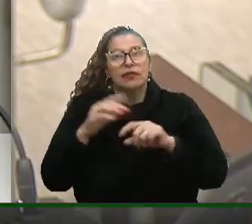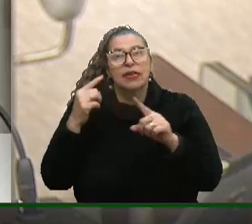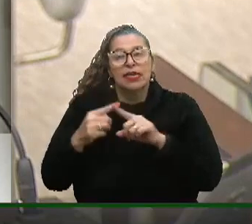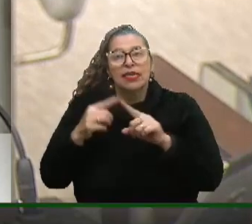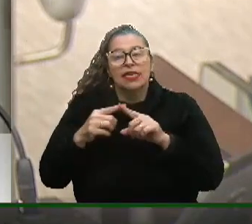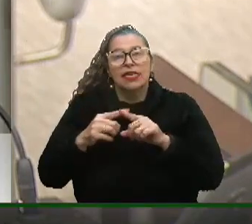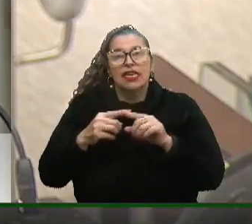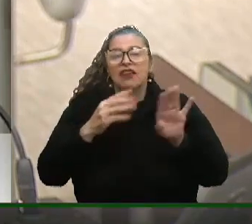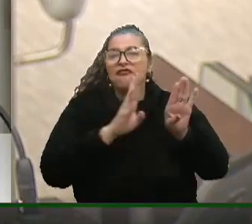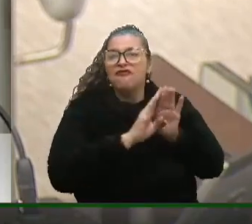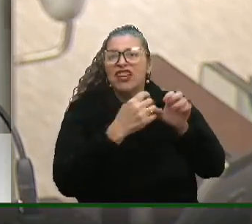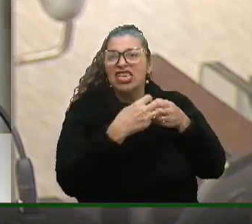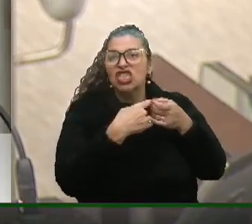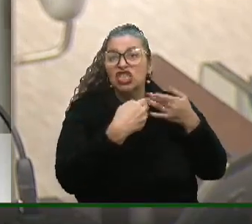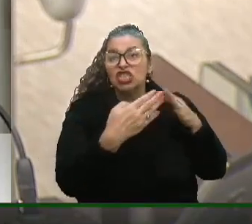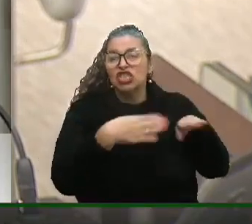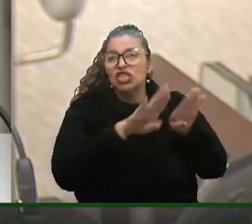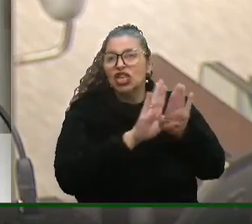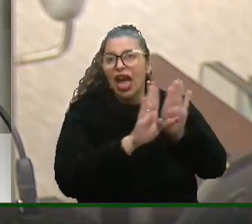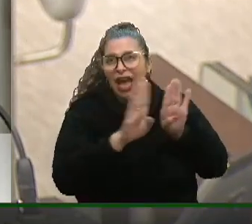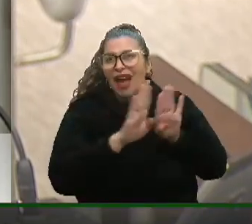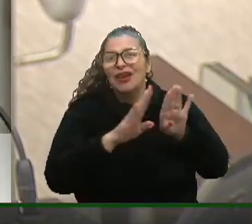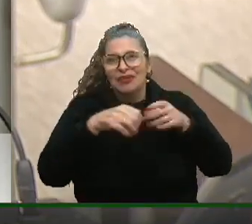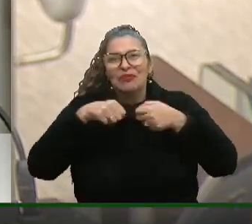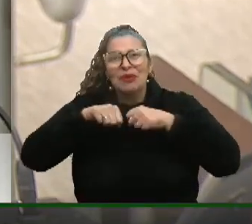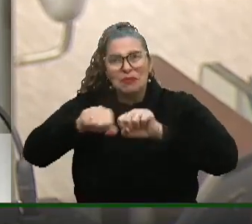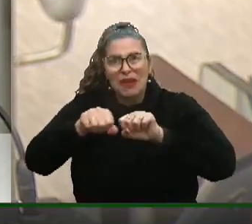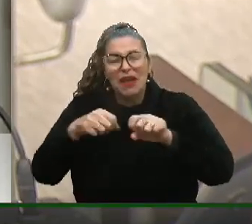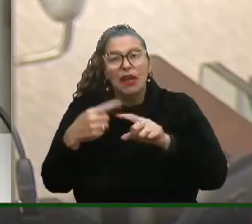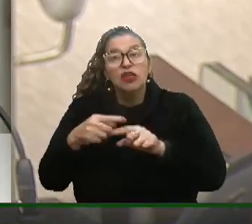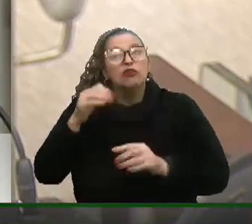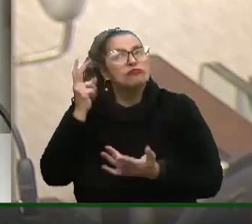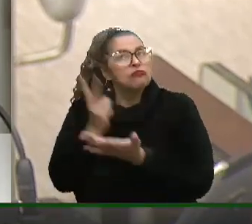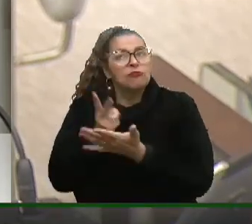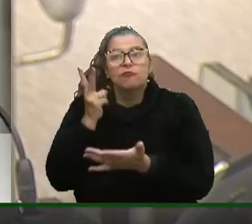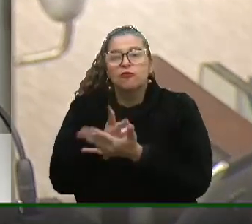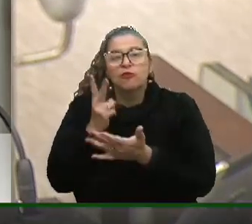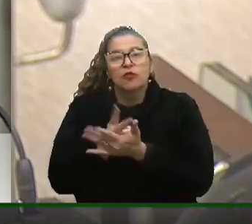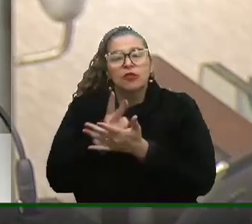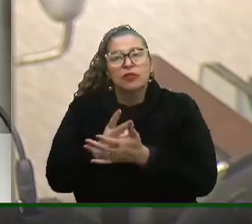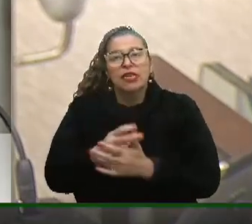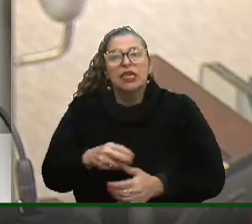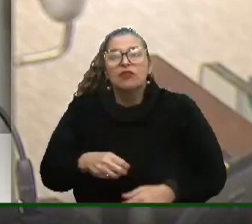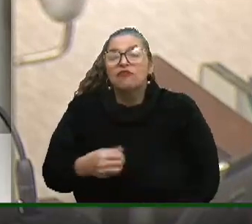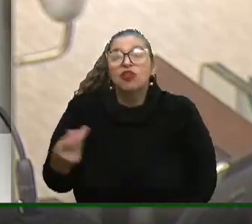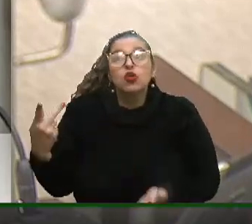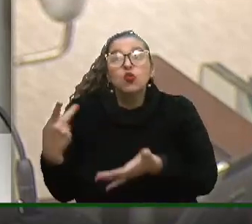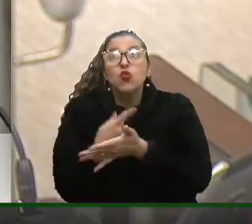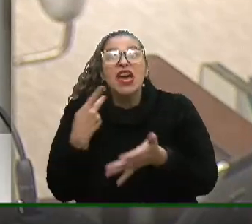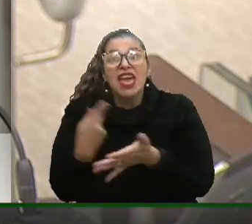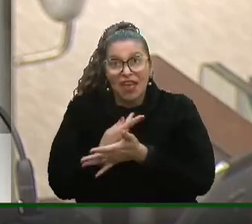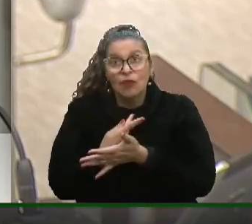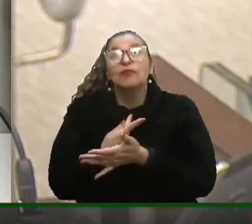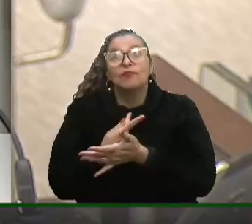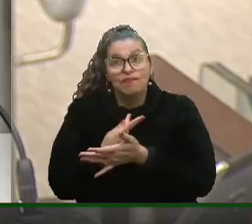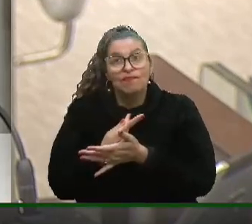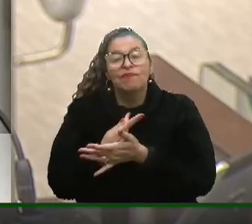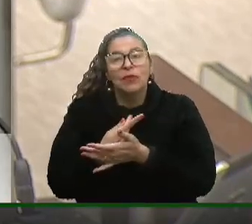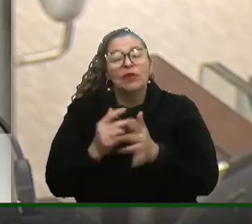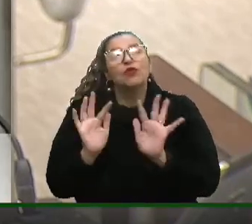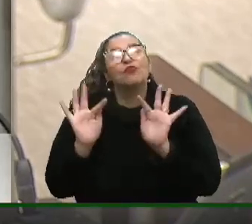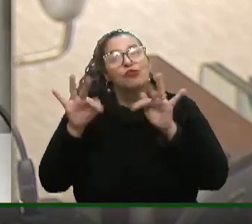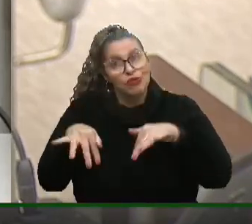supermercados foram medidas razoáveis e eficácia. Eu sigo dizendo, foi um estúpido erro. Por fim,